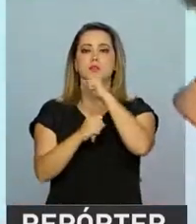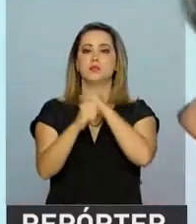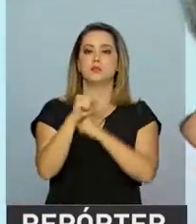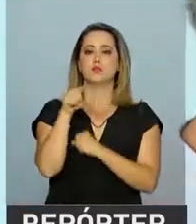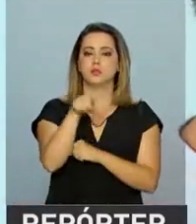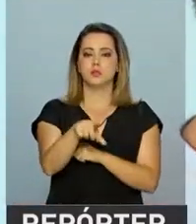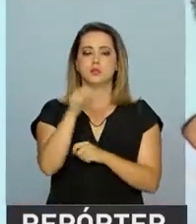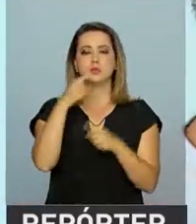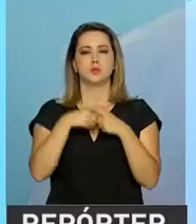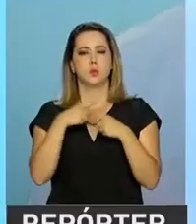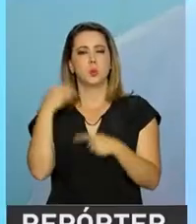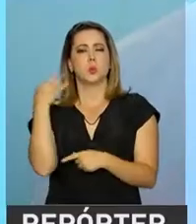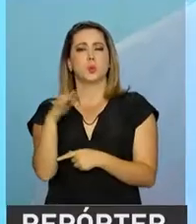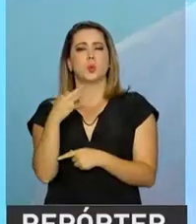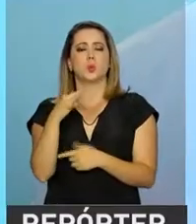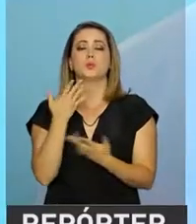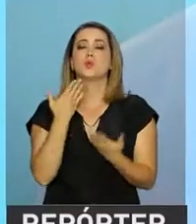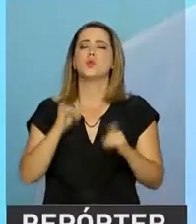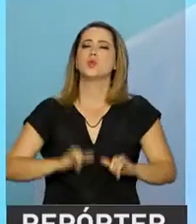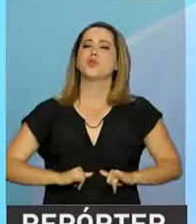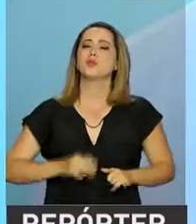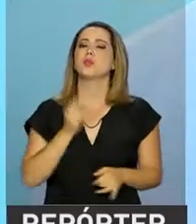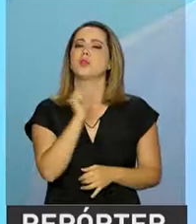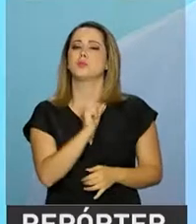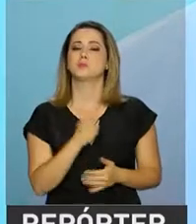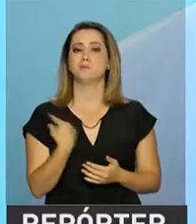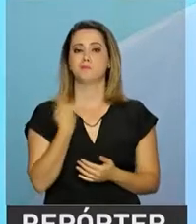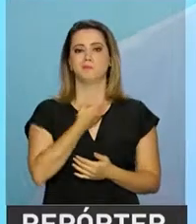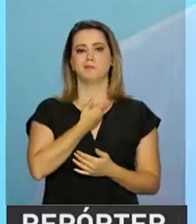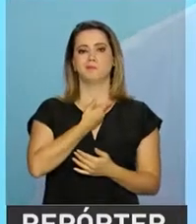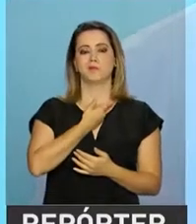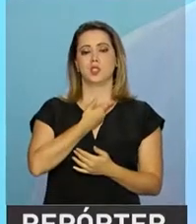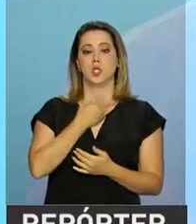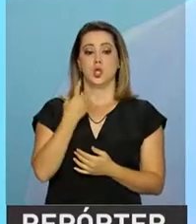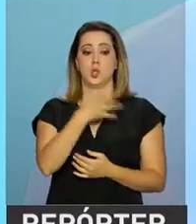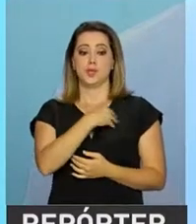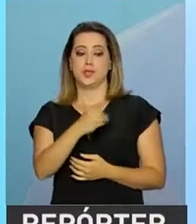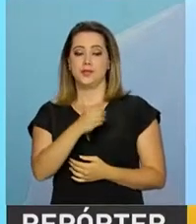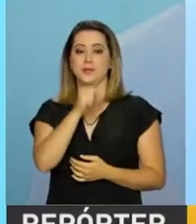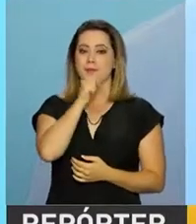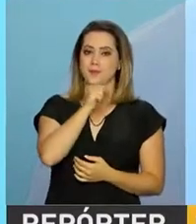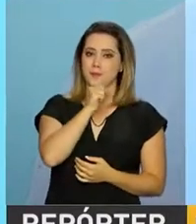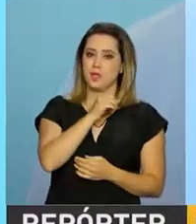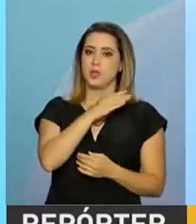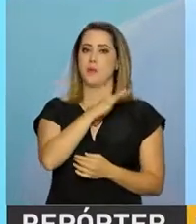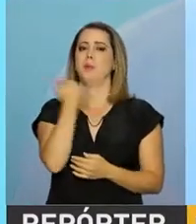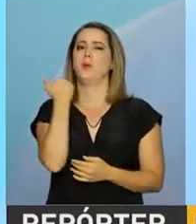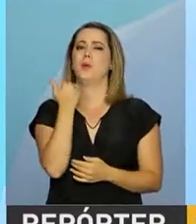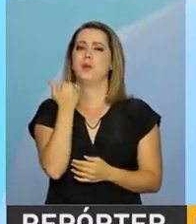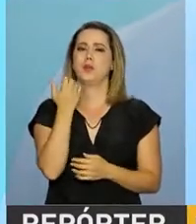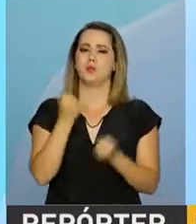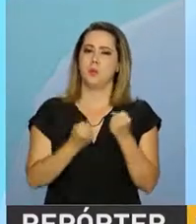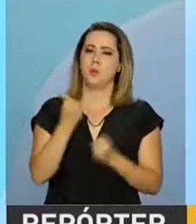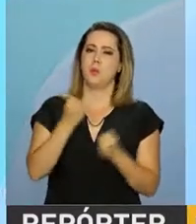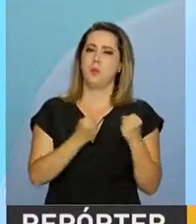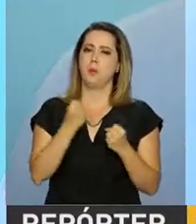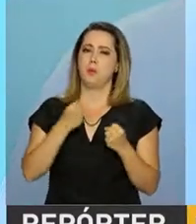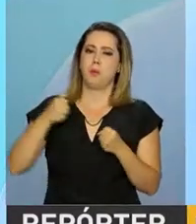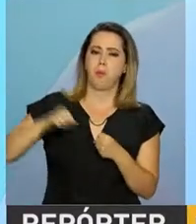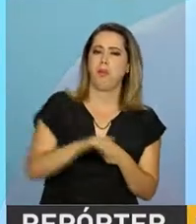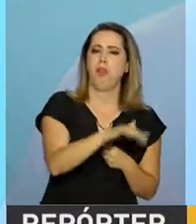num momento de dor. Nós perdemos a nossa filha e nossa netinha, faleceram em um acidente de automóvel